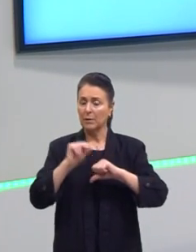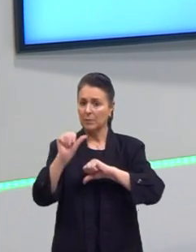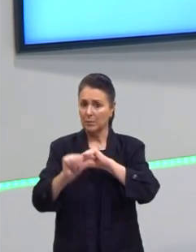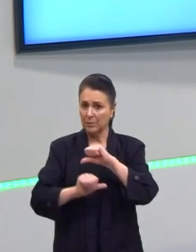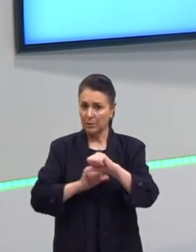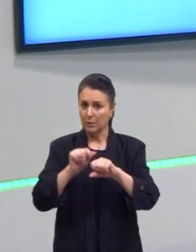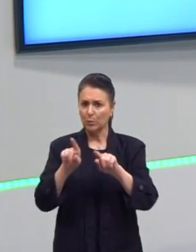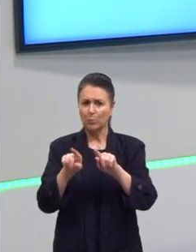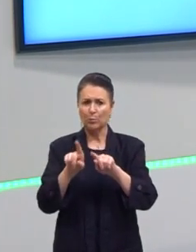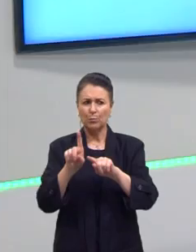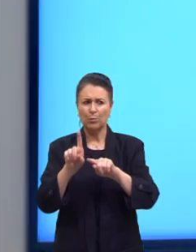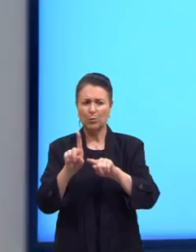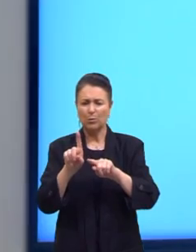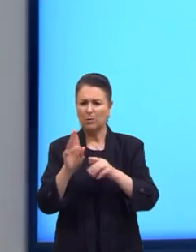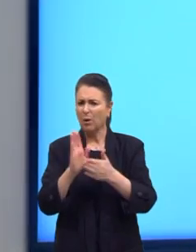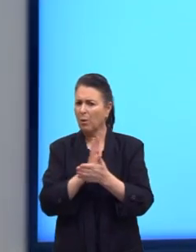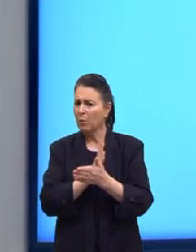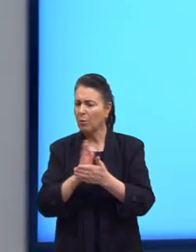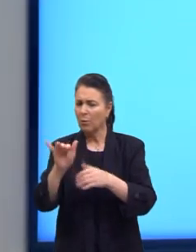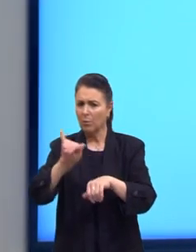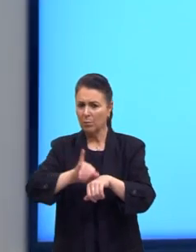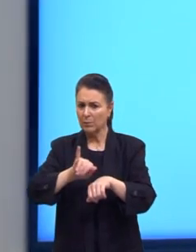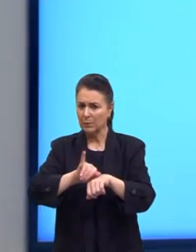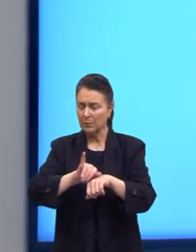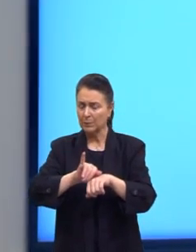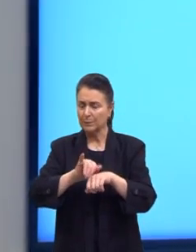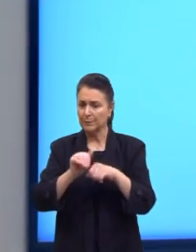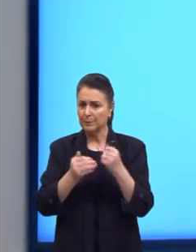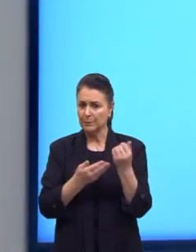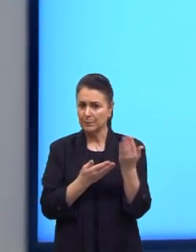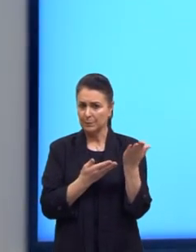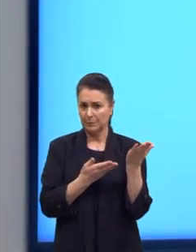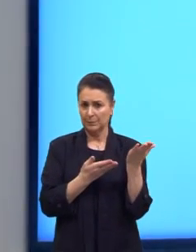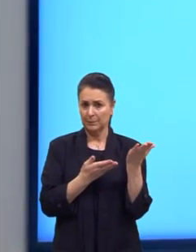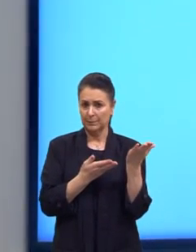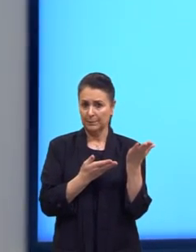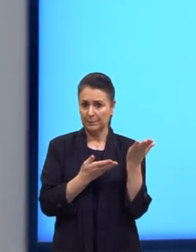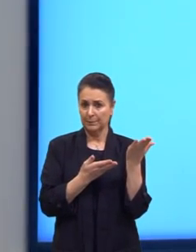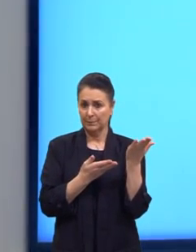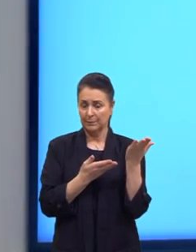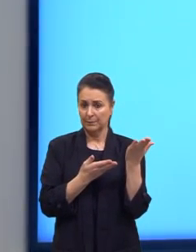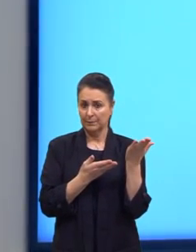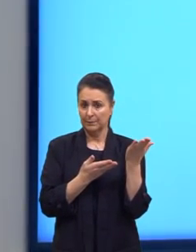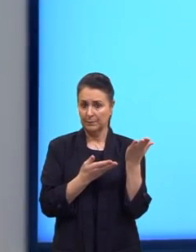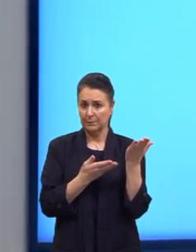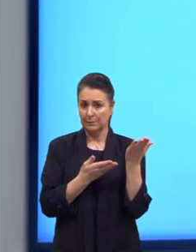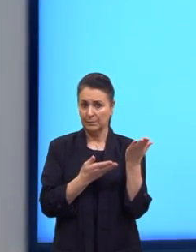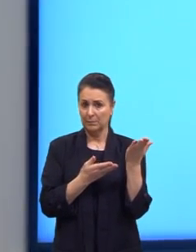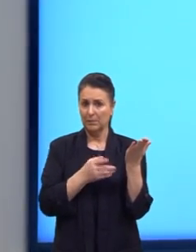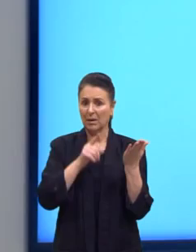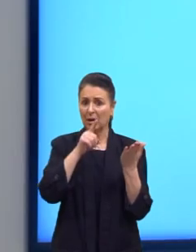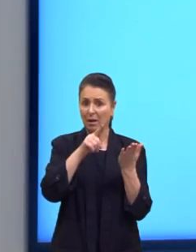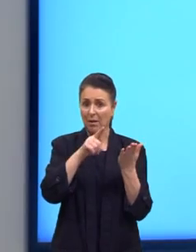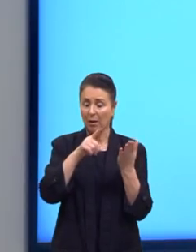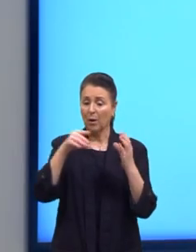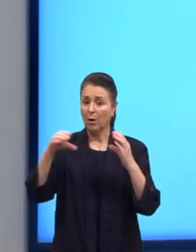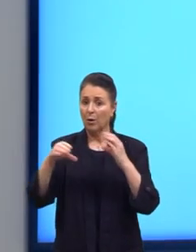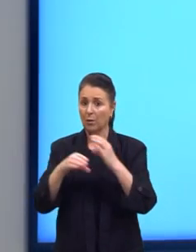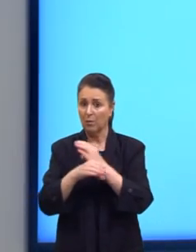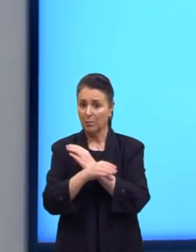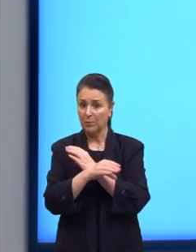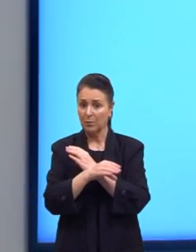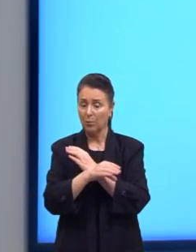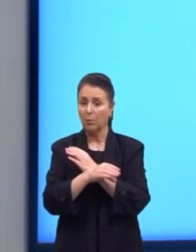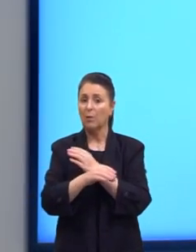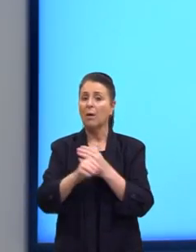um objeto. Então, eu posso dizer, she completed her chores quickly. Ela completou as suas